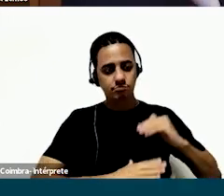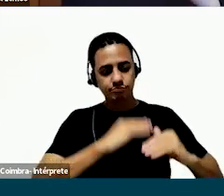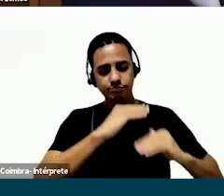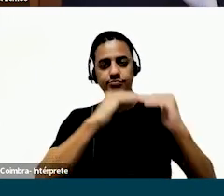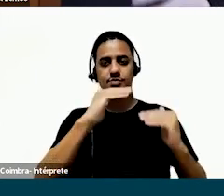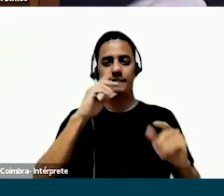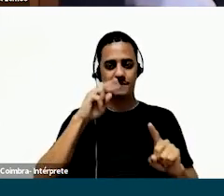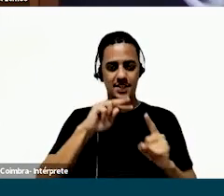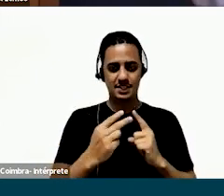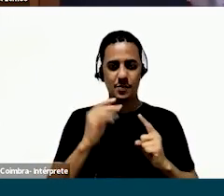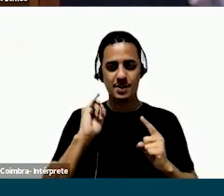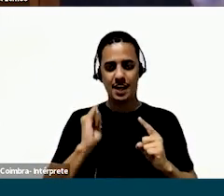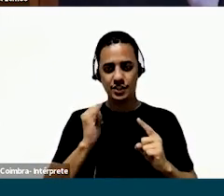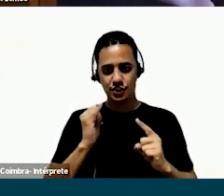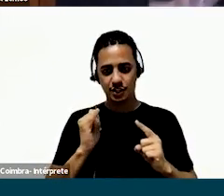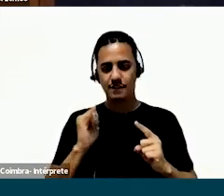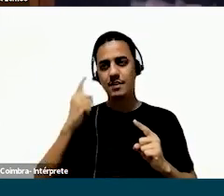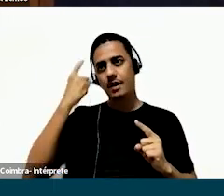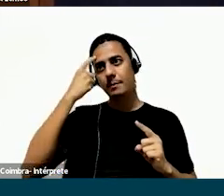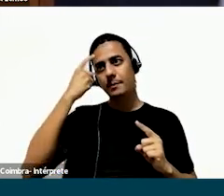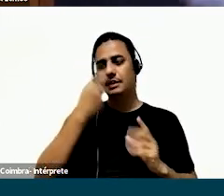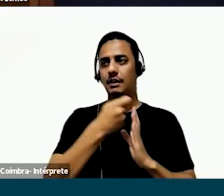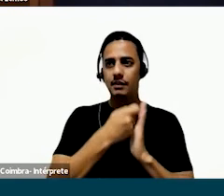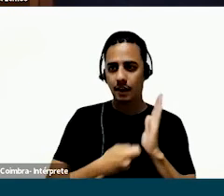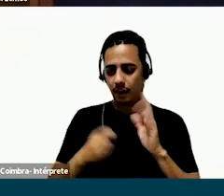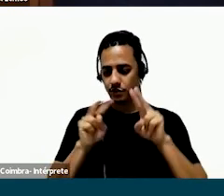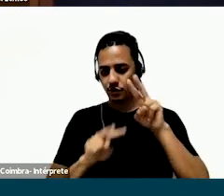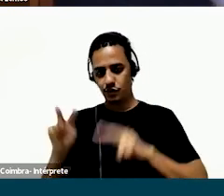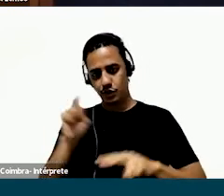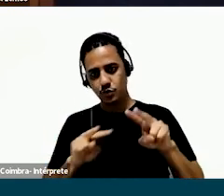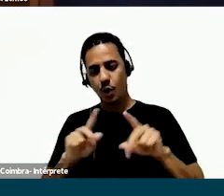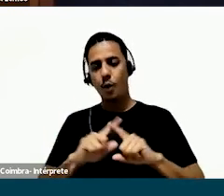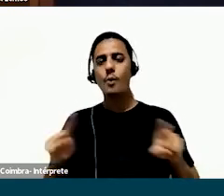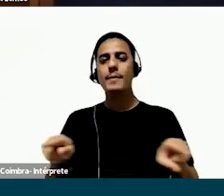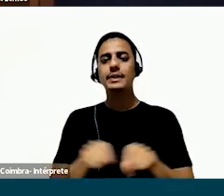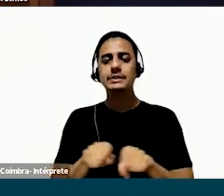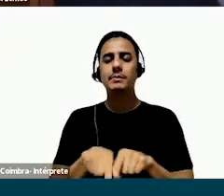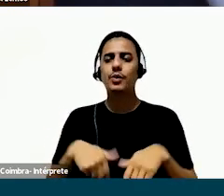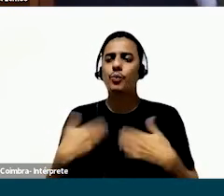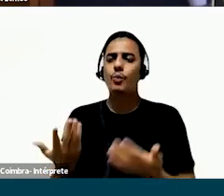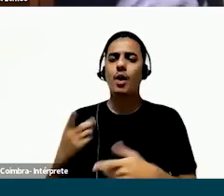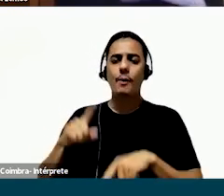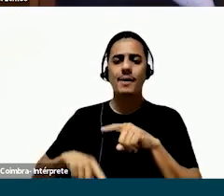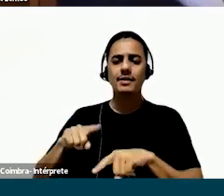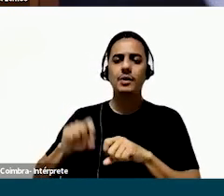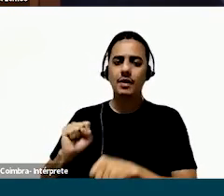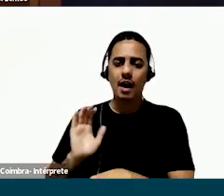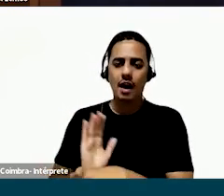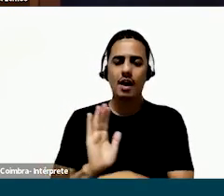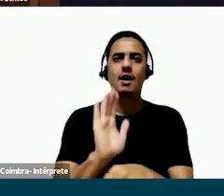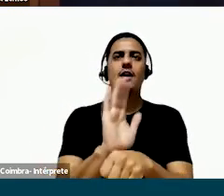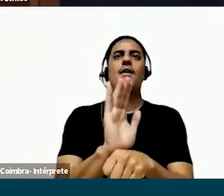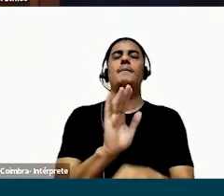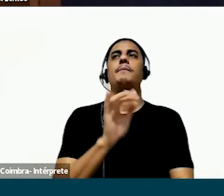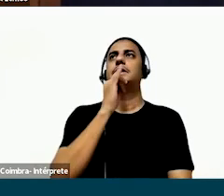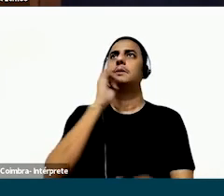balizar a construção do produto, tanto do ponto de vista da narrativa, ou seja, pensando já em texto e visual, quanto também possíveis recursos